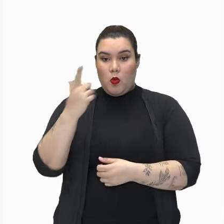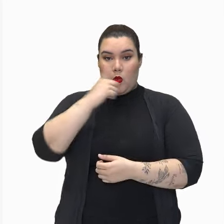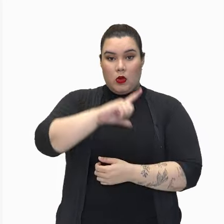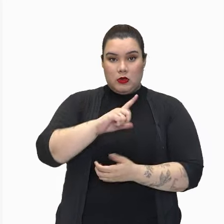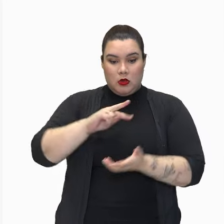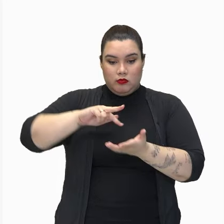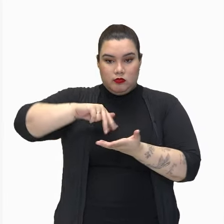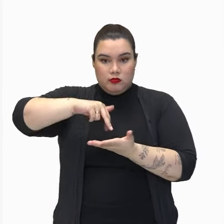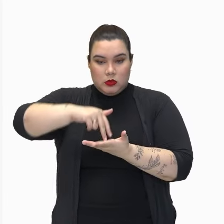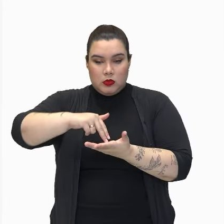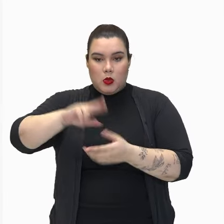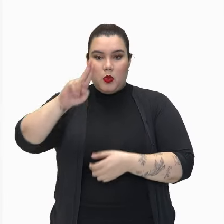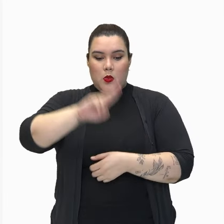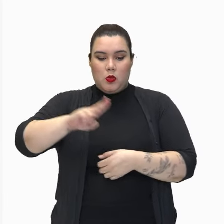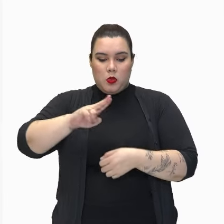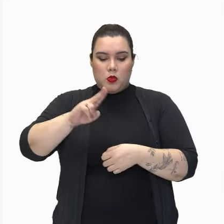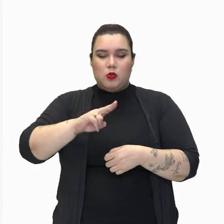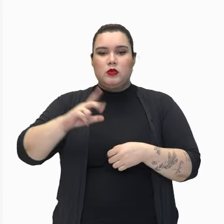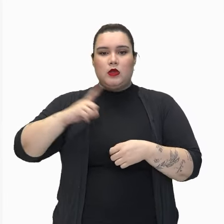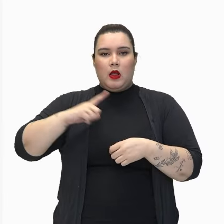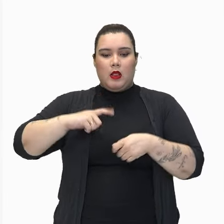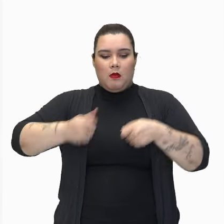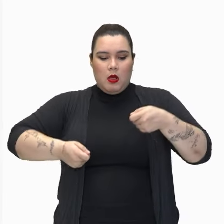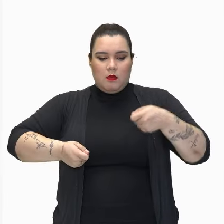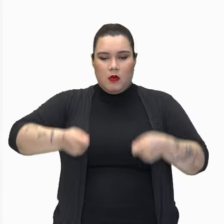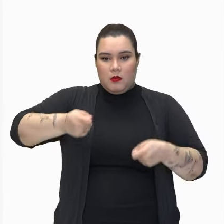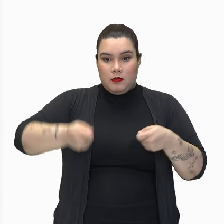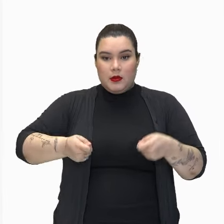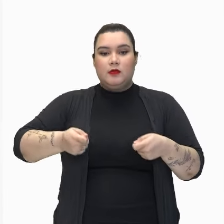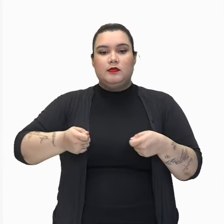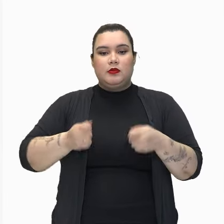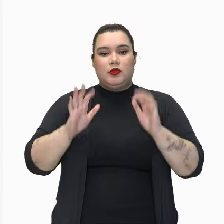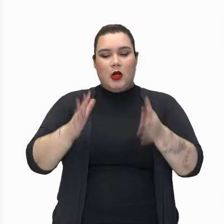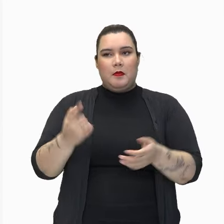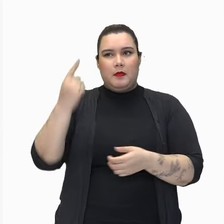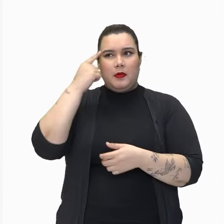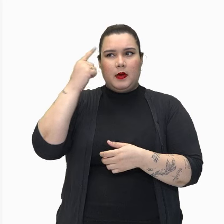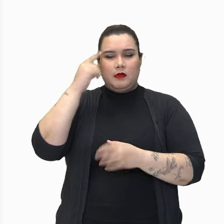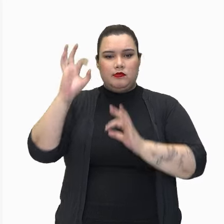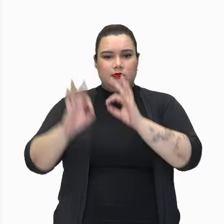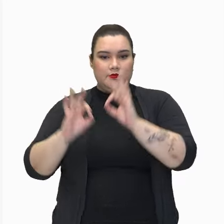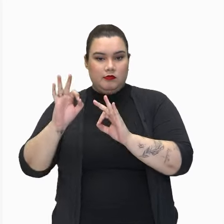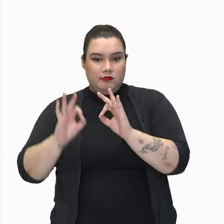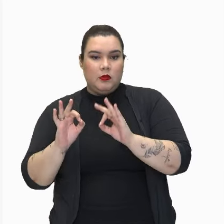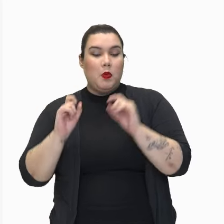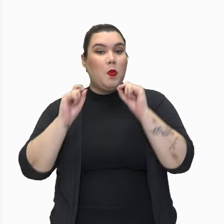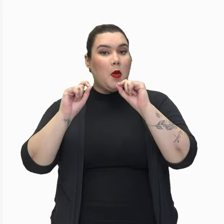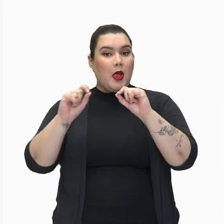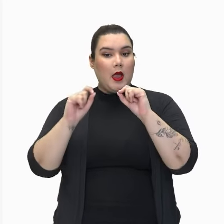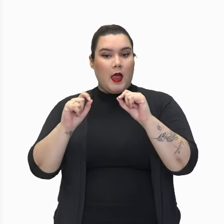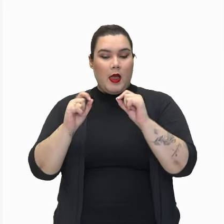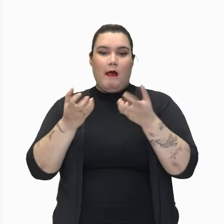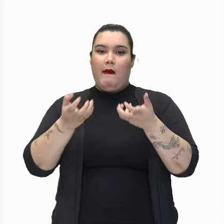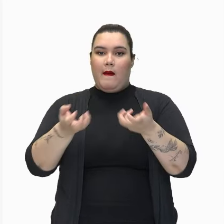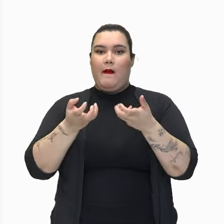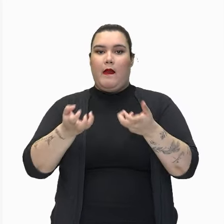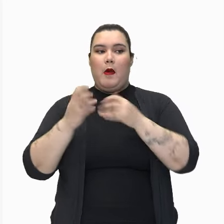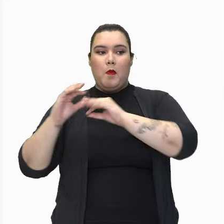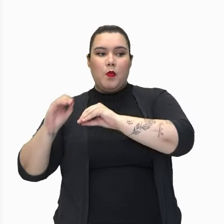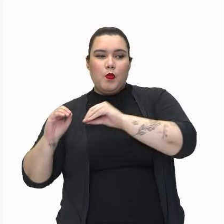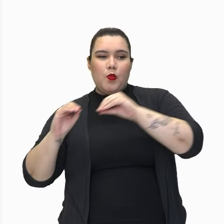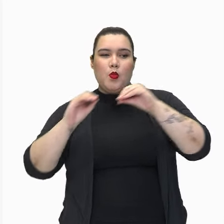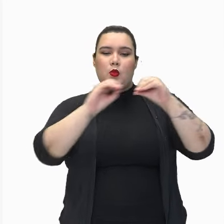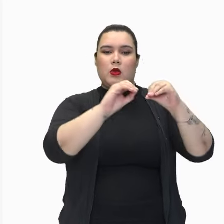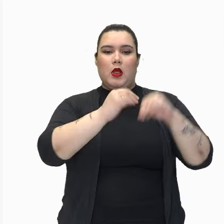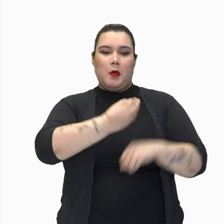escorando-se nas muletas que o preto fabricara, já tinha os seus planos, menos maus, cujo ponto de início consistia